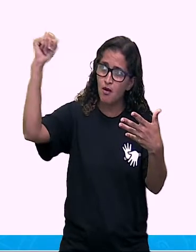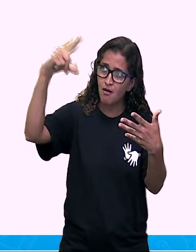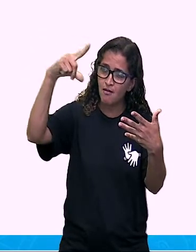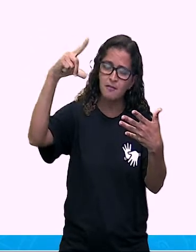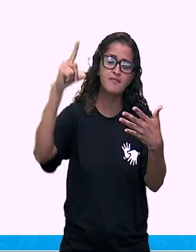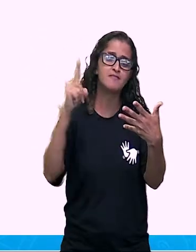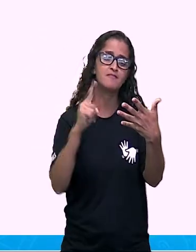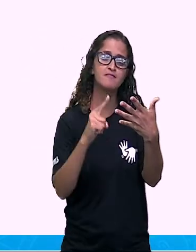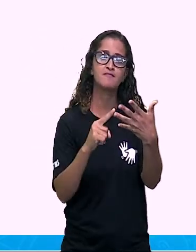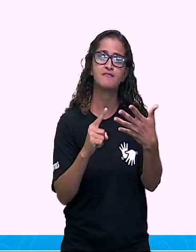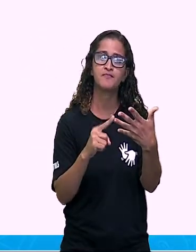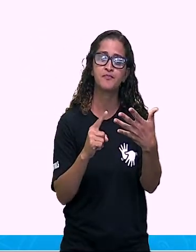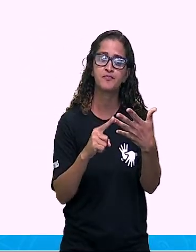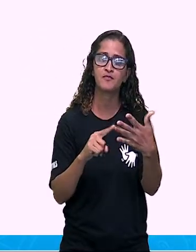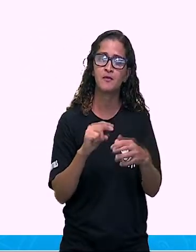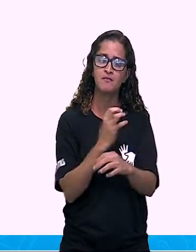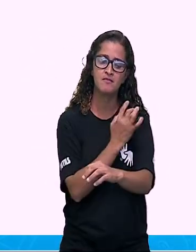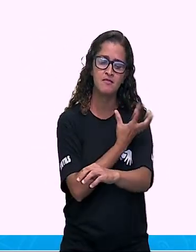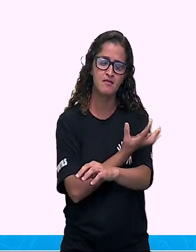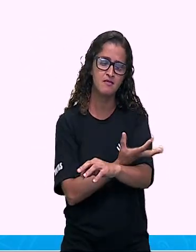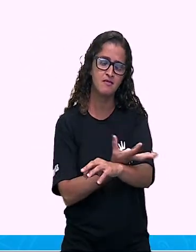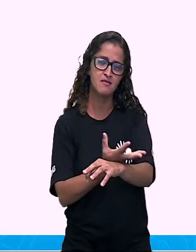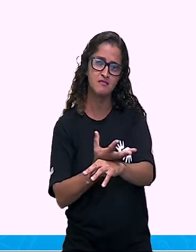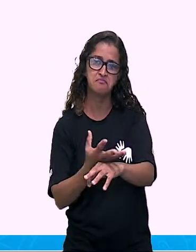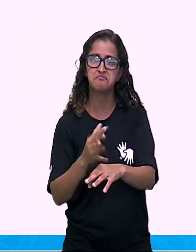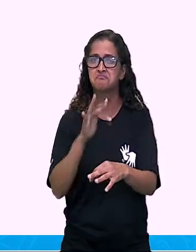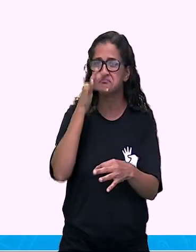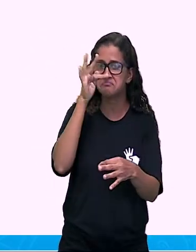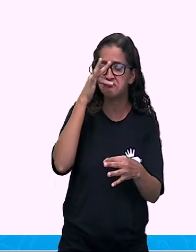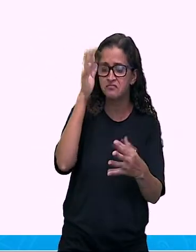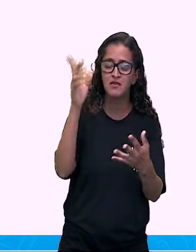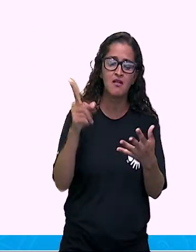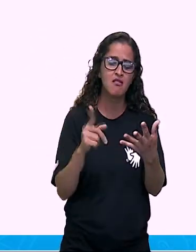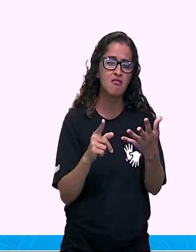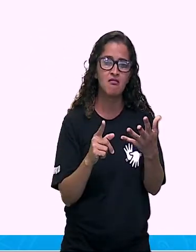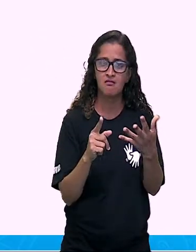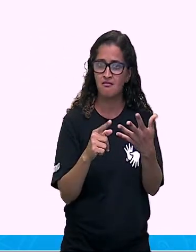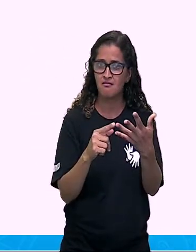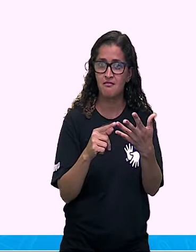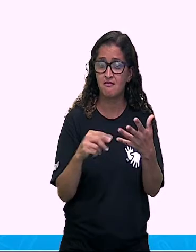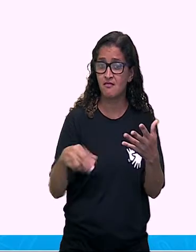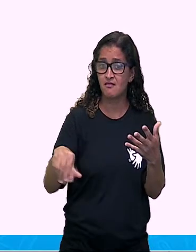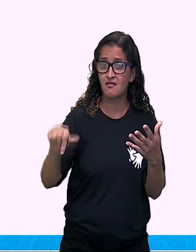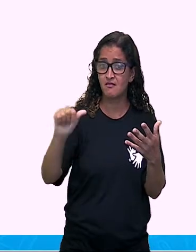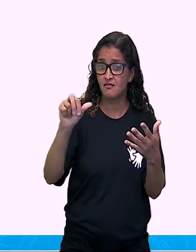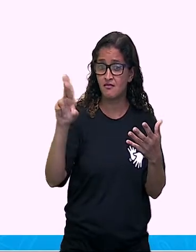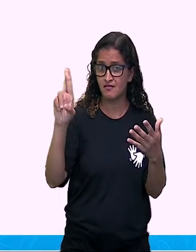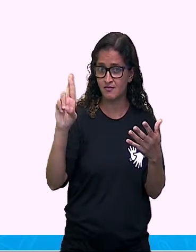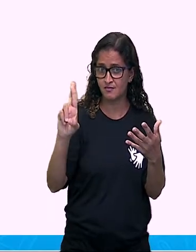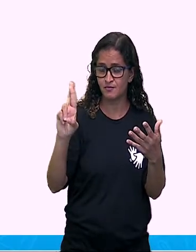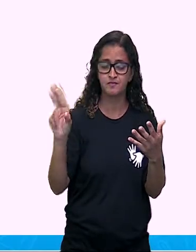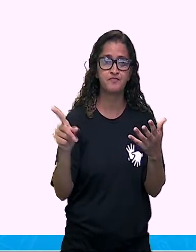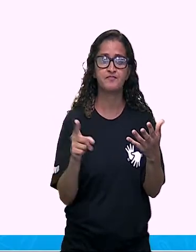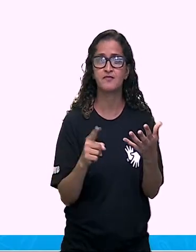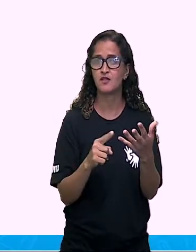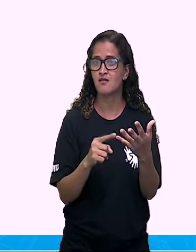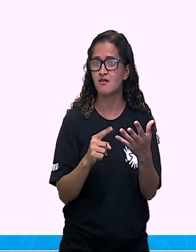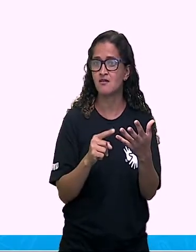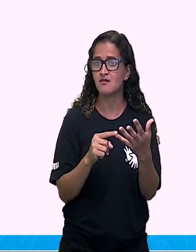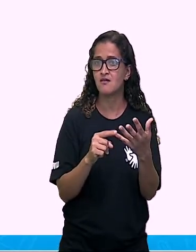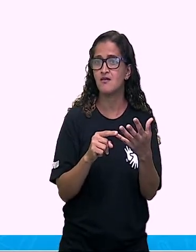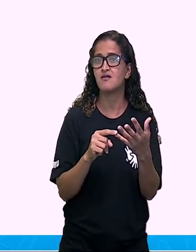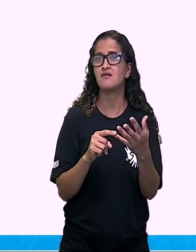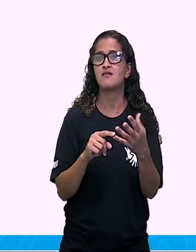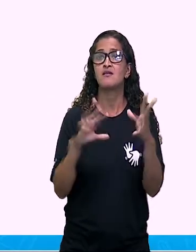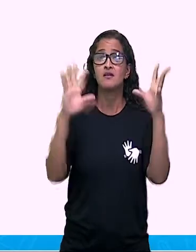nós encontramos plantas, o ar que respiramos, nós encontramos animais